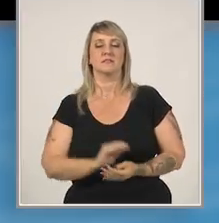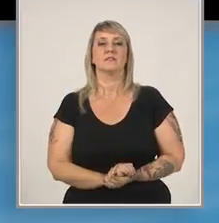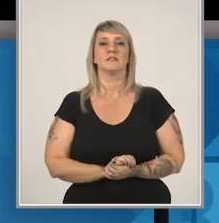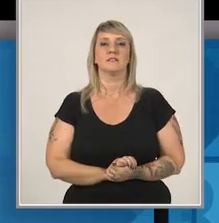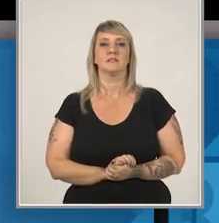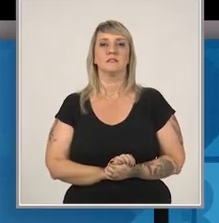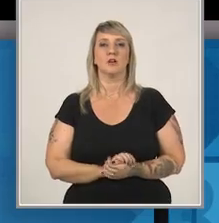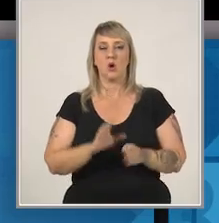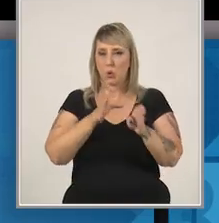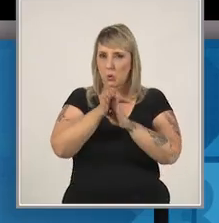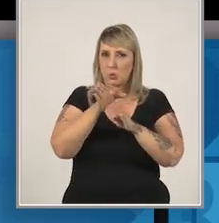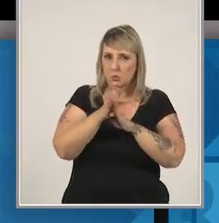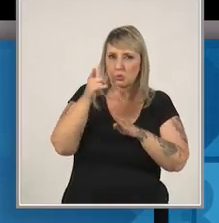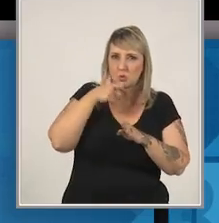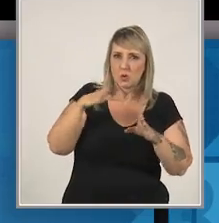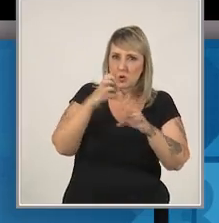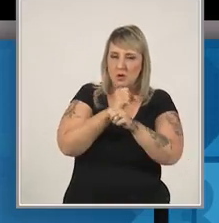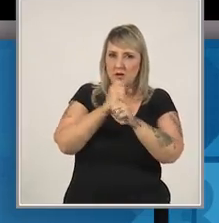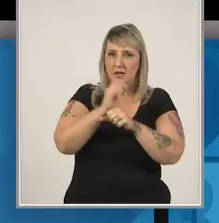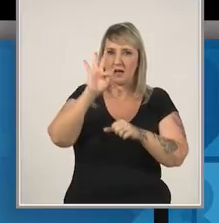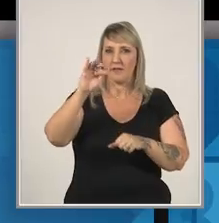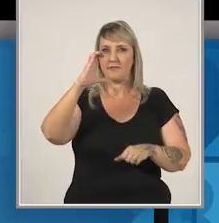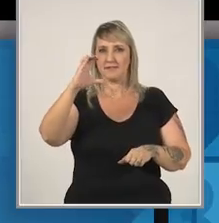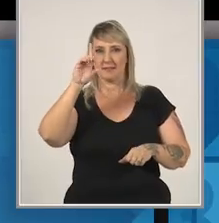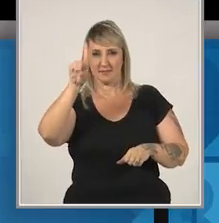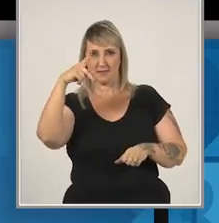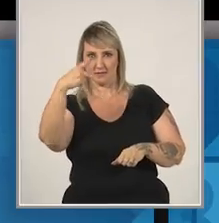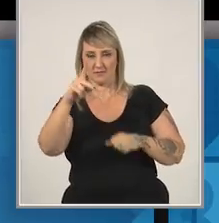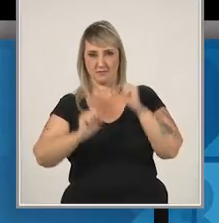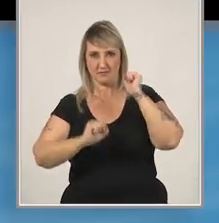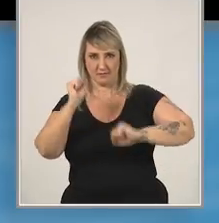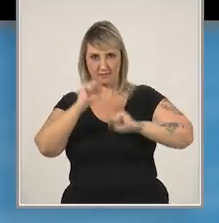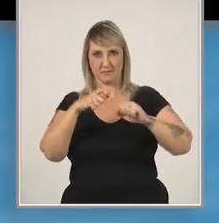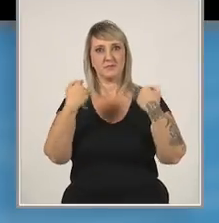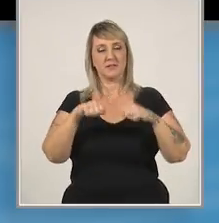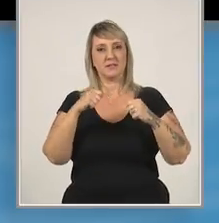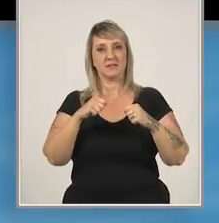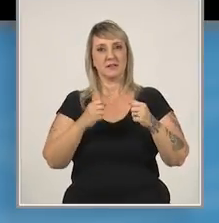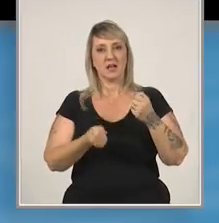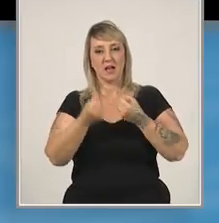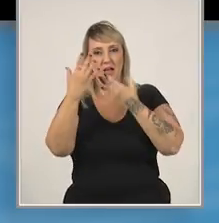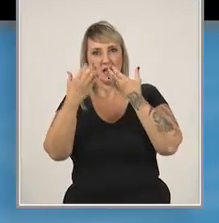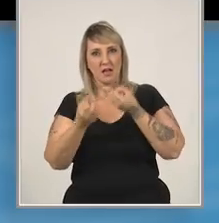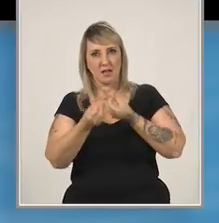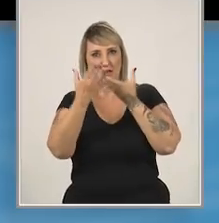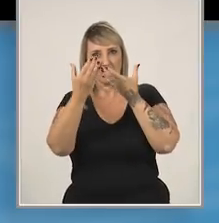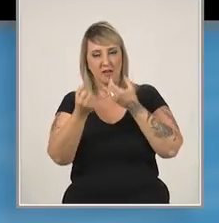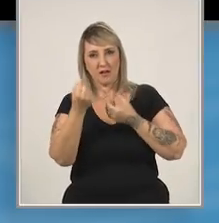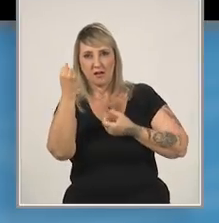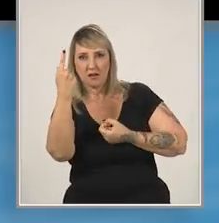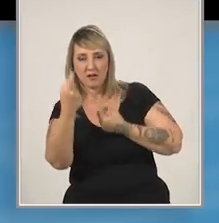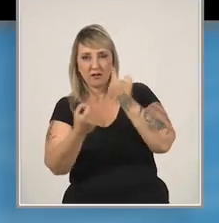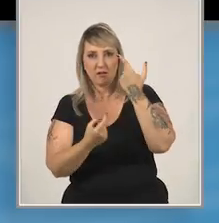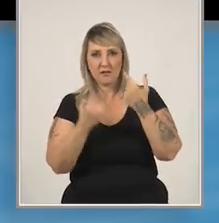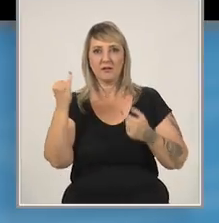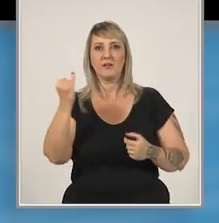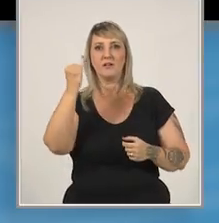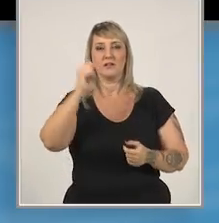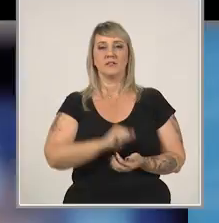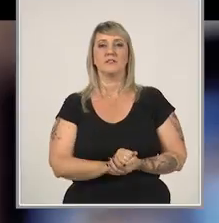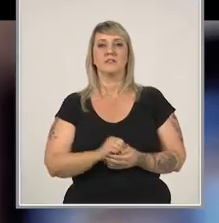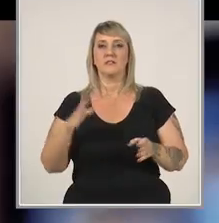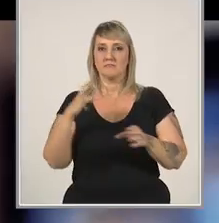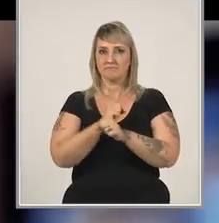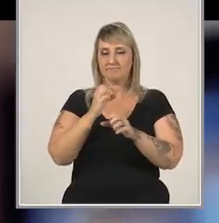por exemplo. Para o consultor calcular o FCD de sua startup, você deve ter em mãos algumas informações importantes.